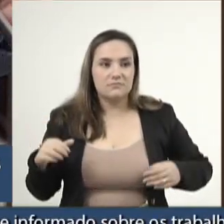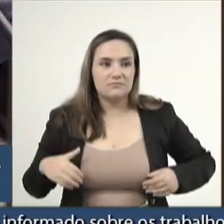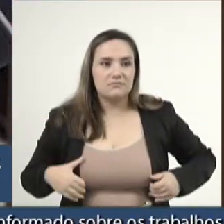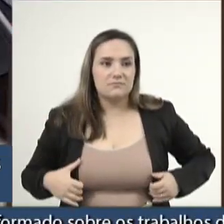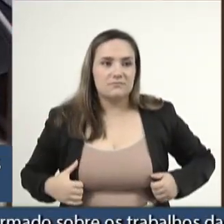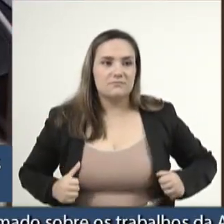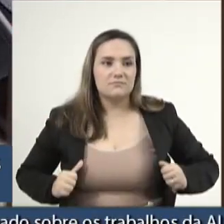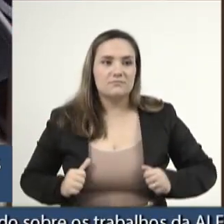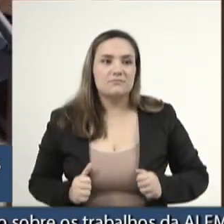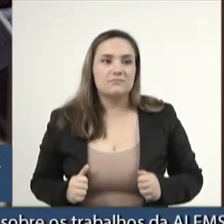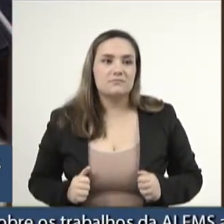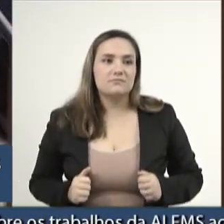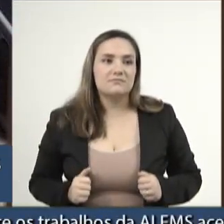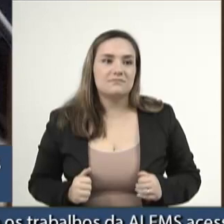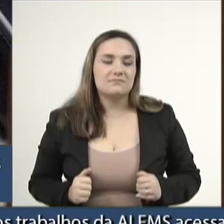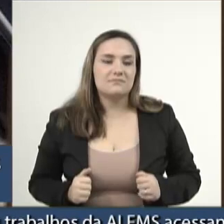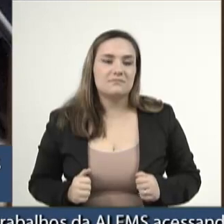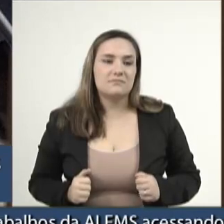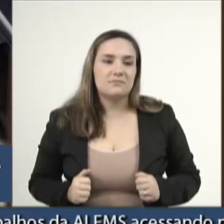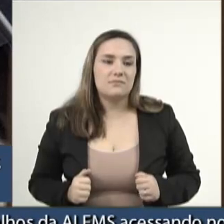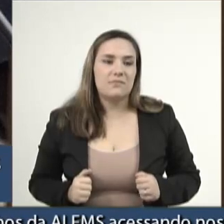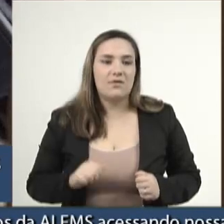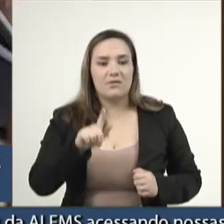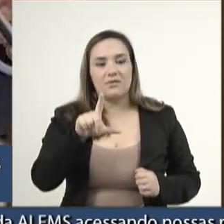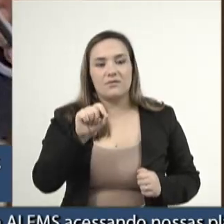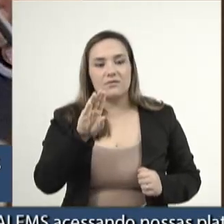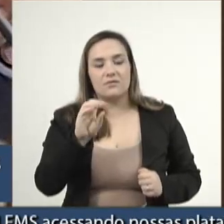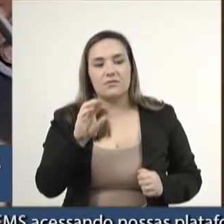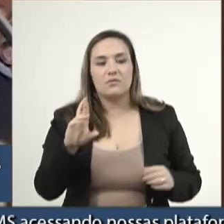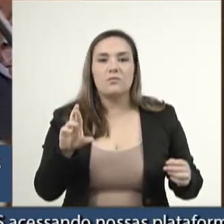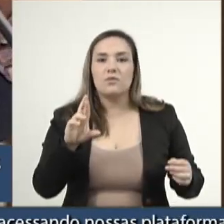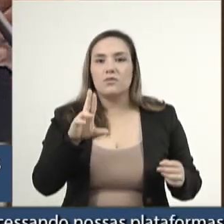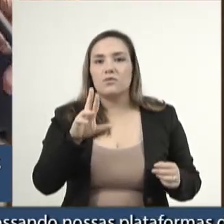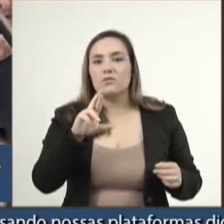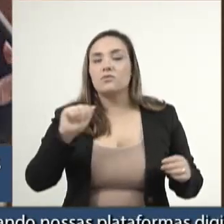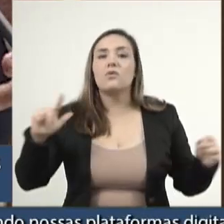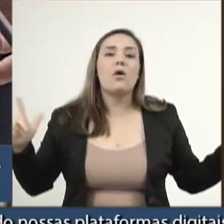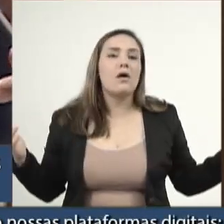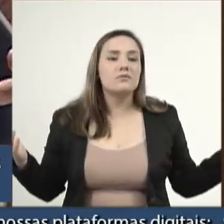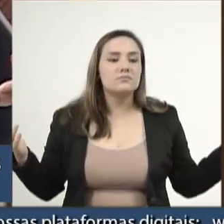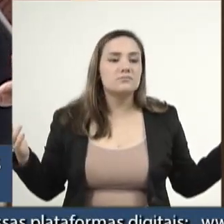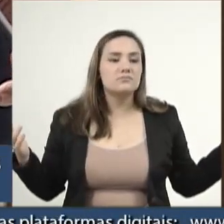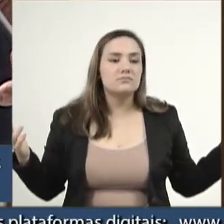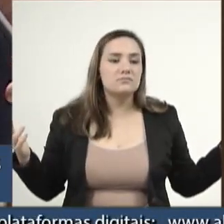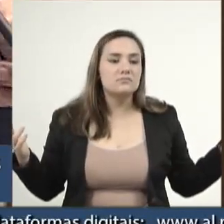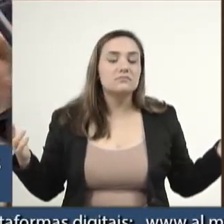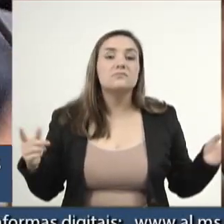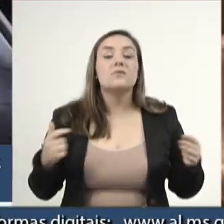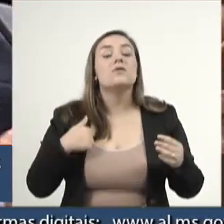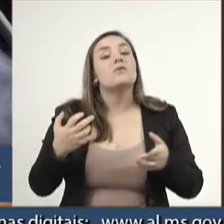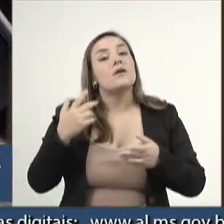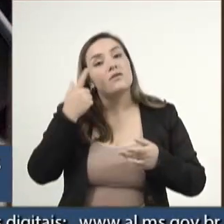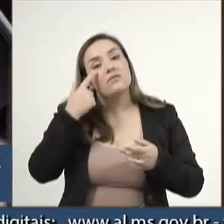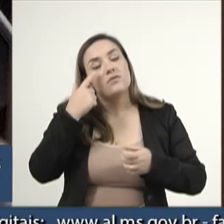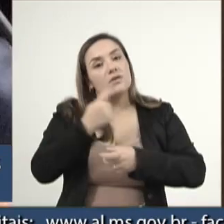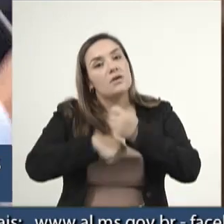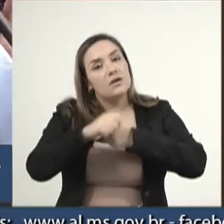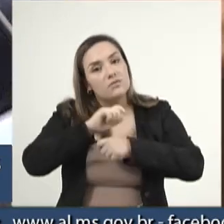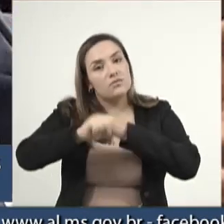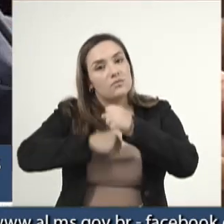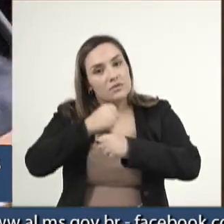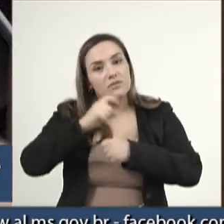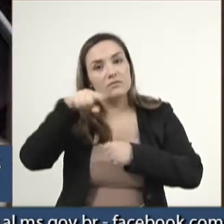minutos, tá? O Globo Rural só fala isso. Aí eu pergunto para a Vossa Excelência, eu quero ver a economia, é o ano que vem,